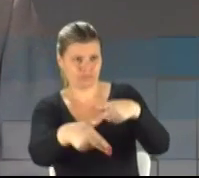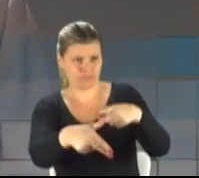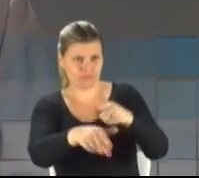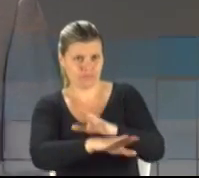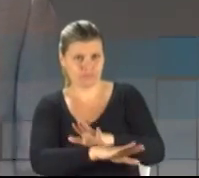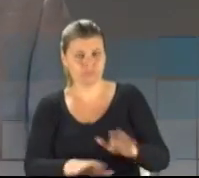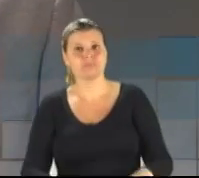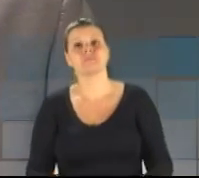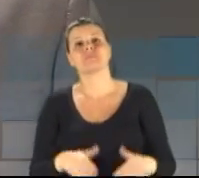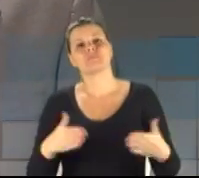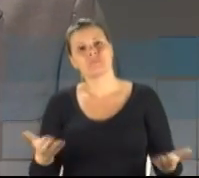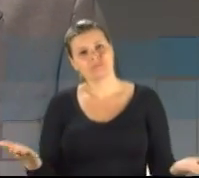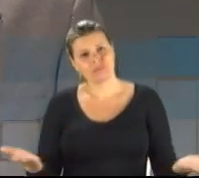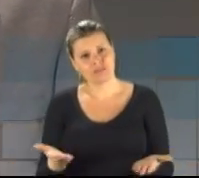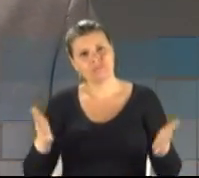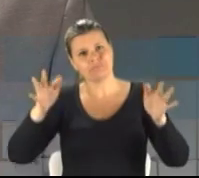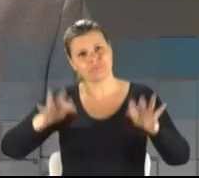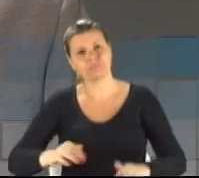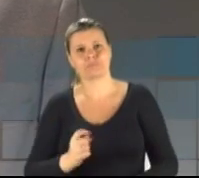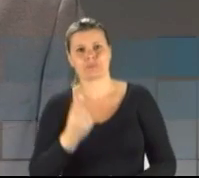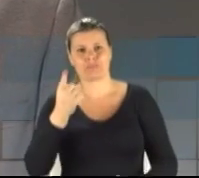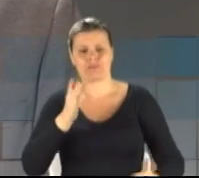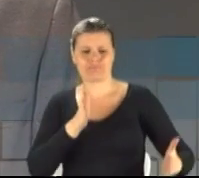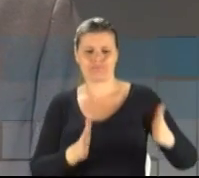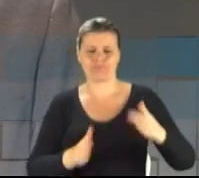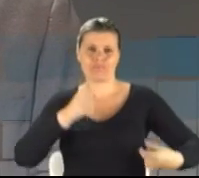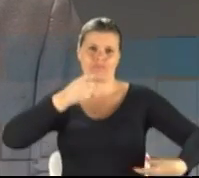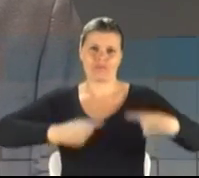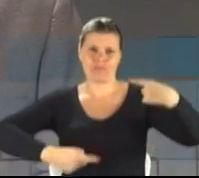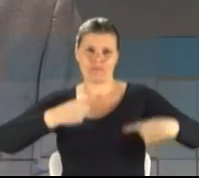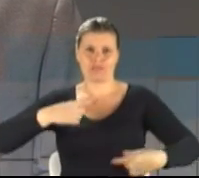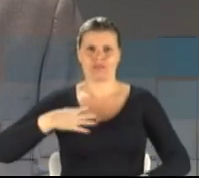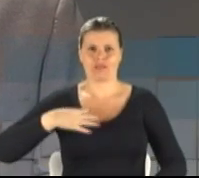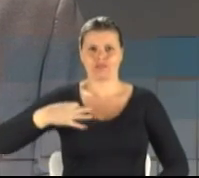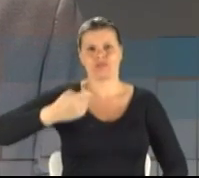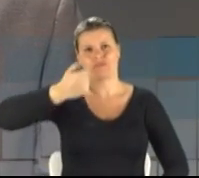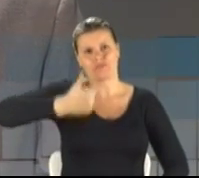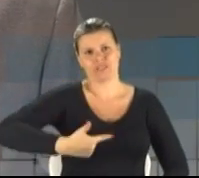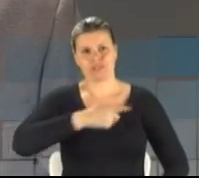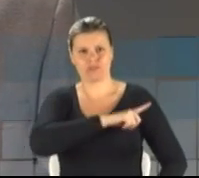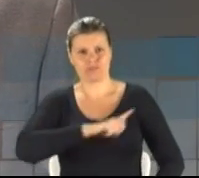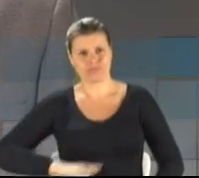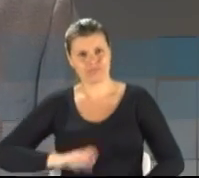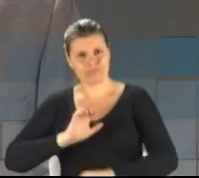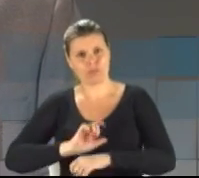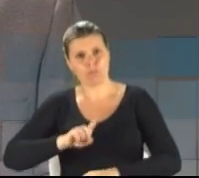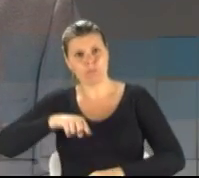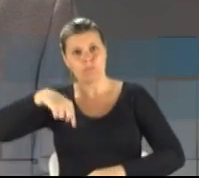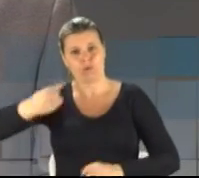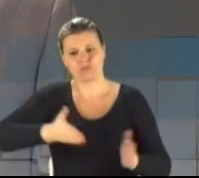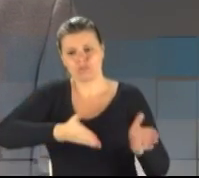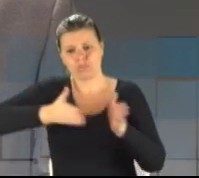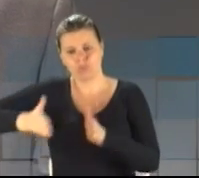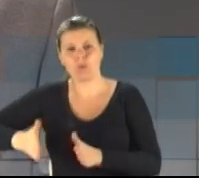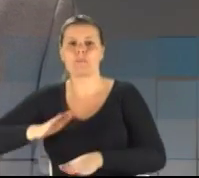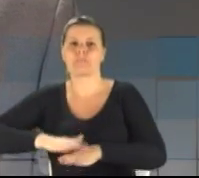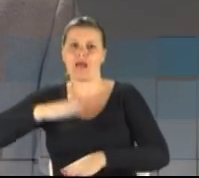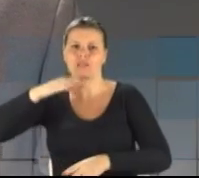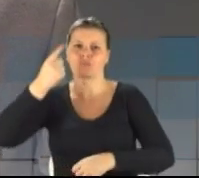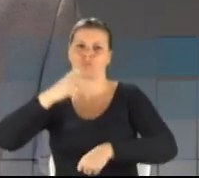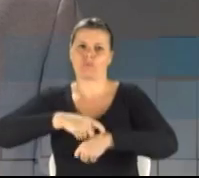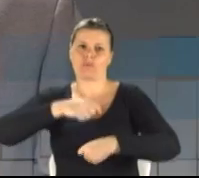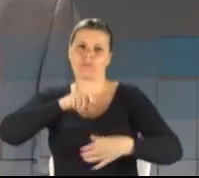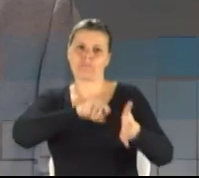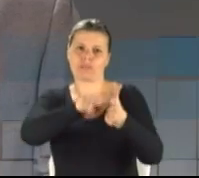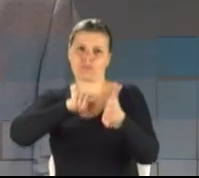E assim concluímos o primeiro bloco deste debate com os candidatos a vice-governador do Estado. No próximo bloco, mais uma rodada de perguntas.